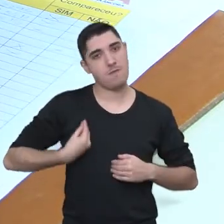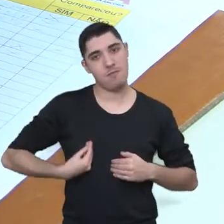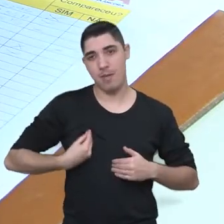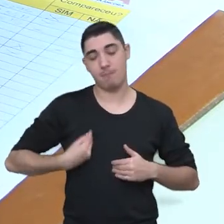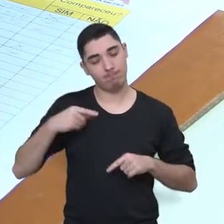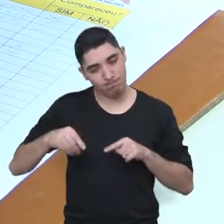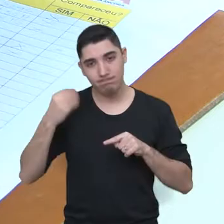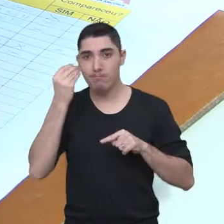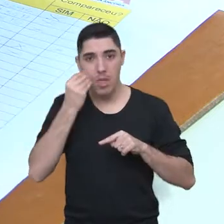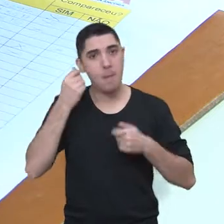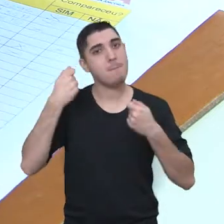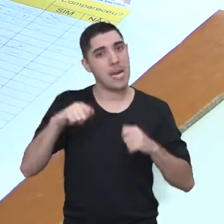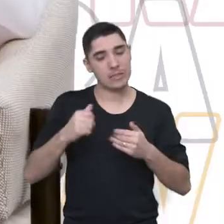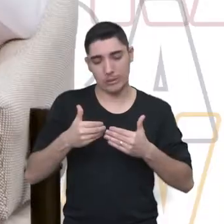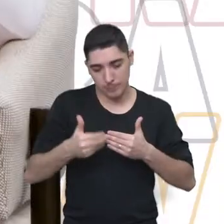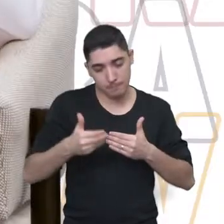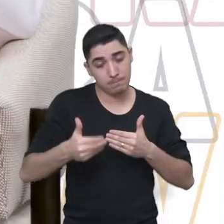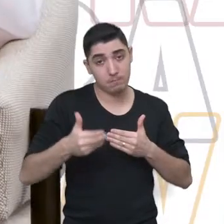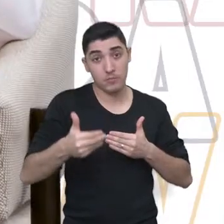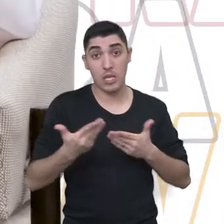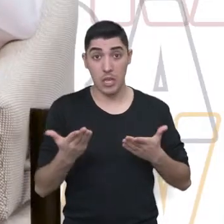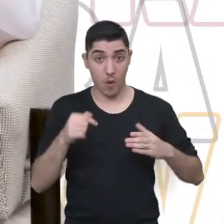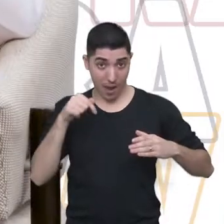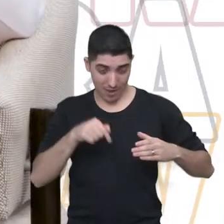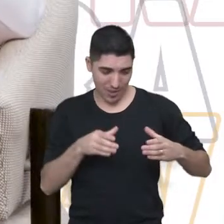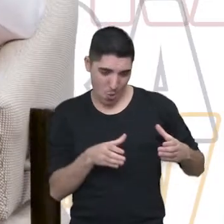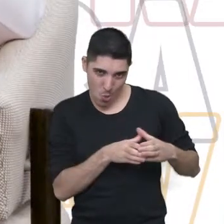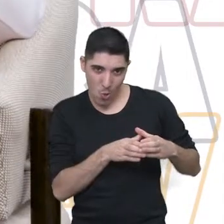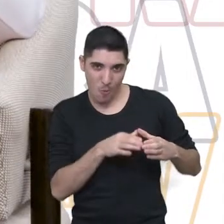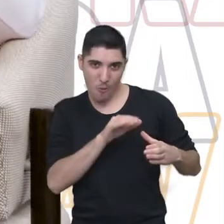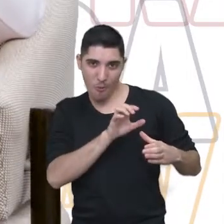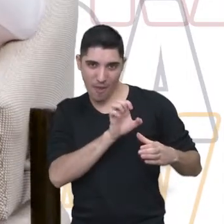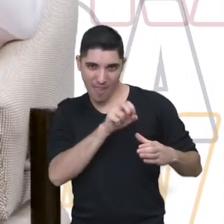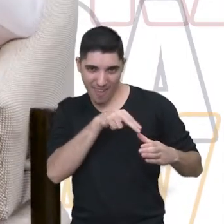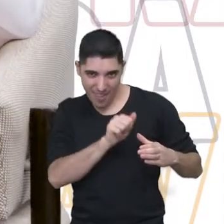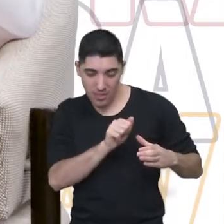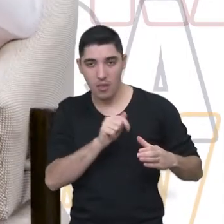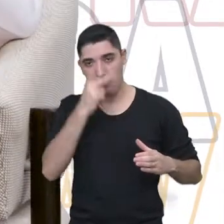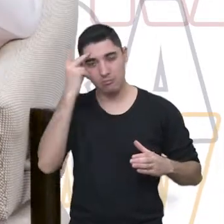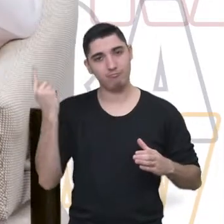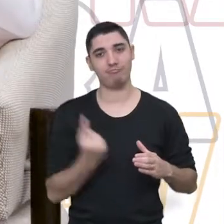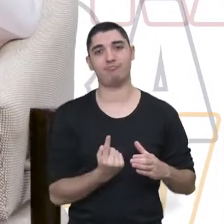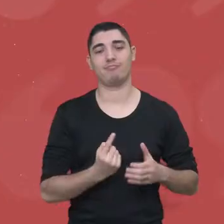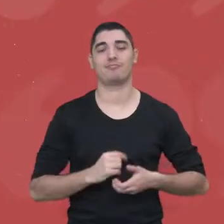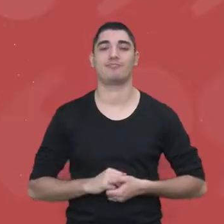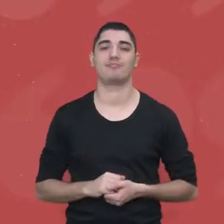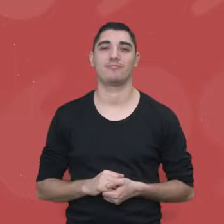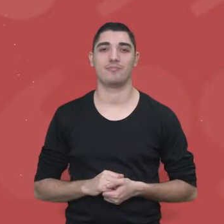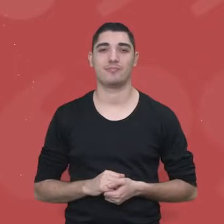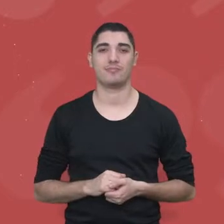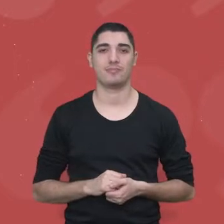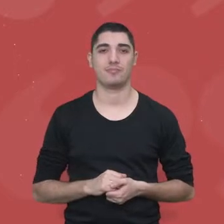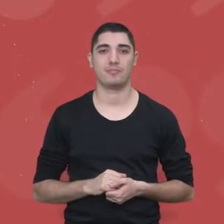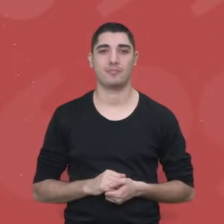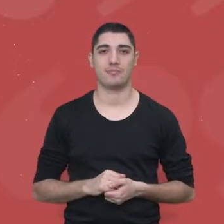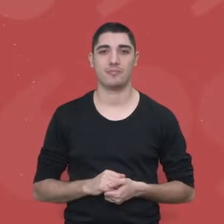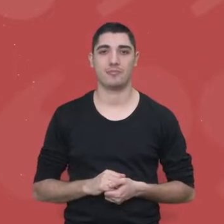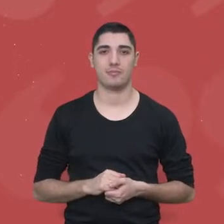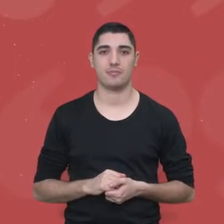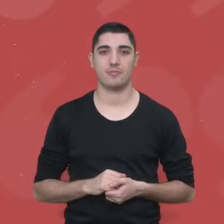E o ENA, ele traz esse espaço onde as pessoas podem vir para ter esse entendimento. Com quais